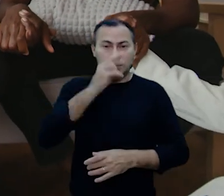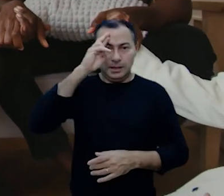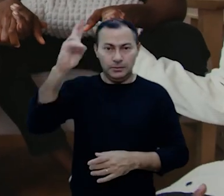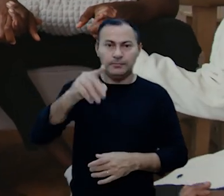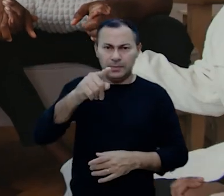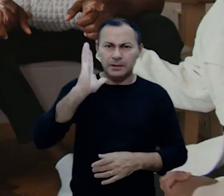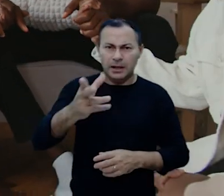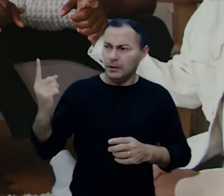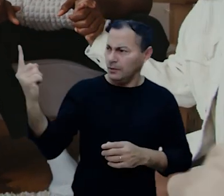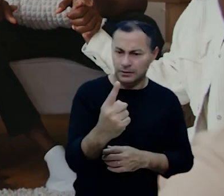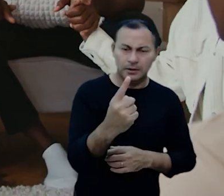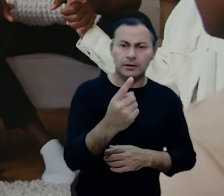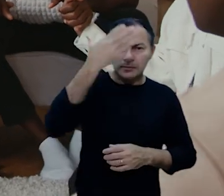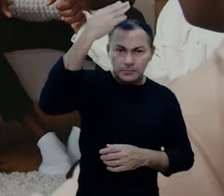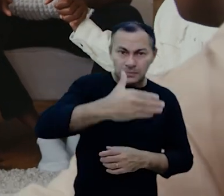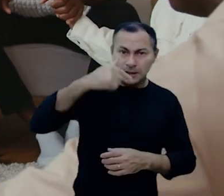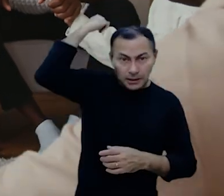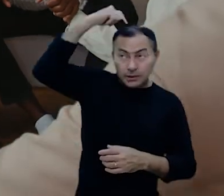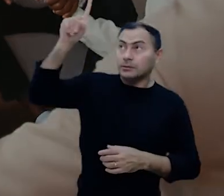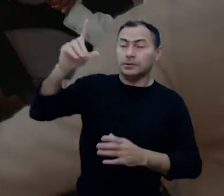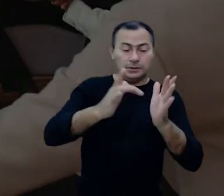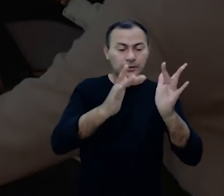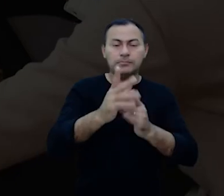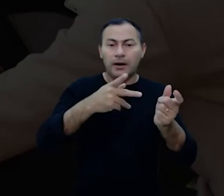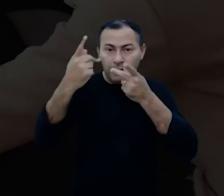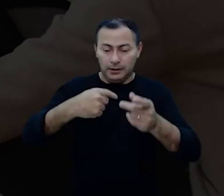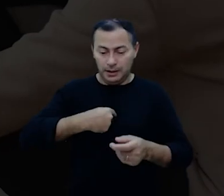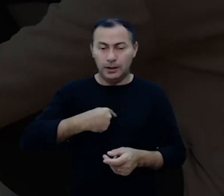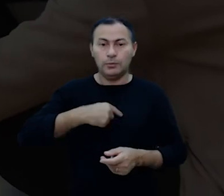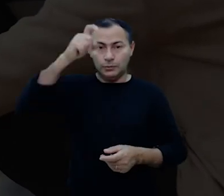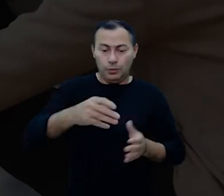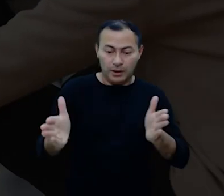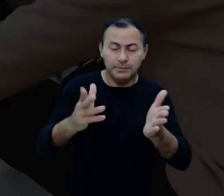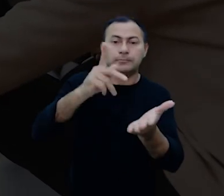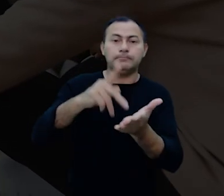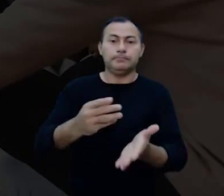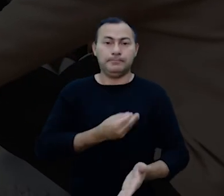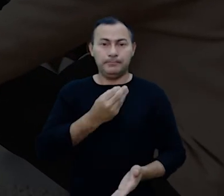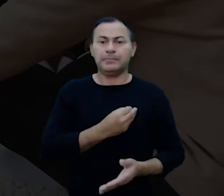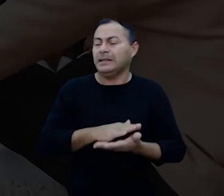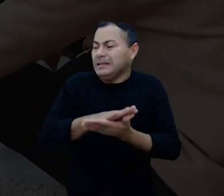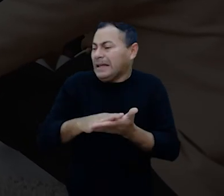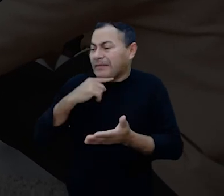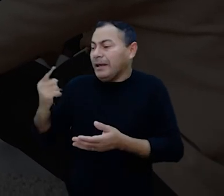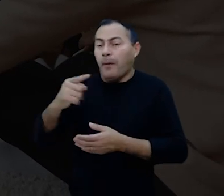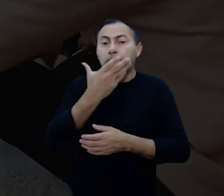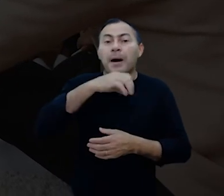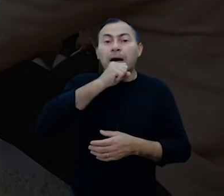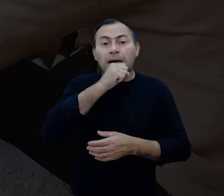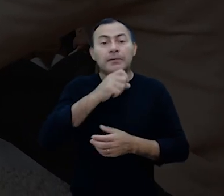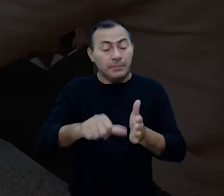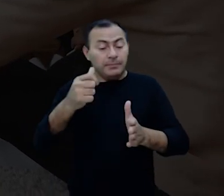Cristo nosso Senhor você já tem vindo para a presença do santo Deus Jesus diz eu sou o caminho a verdade e a vida ninguém